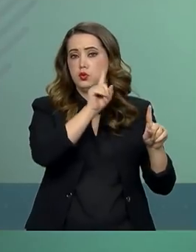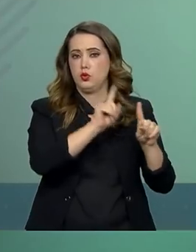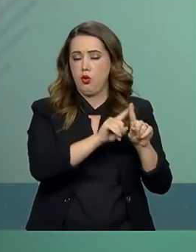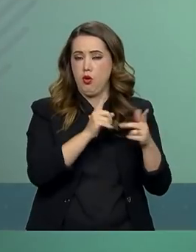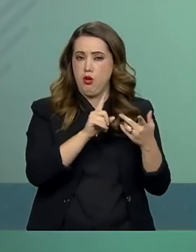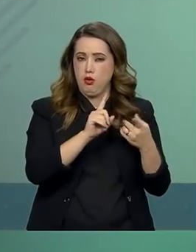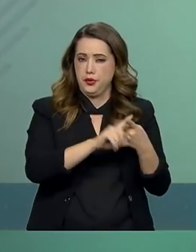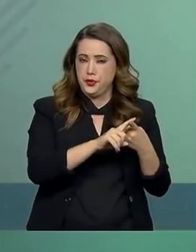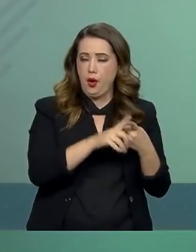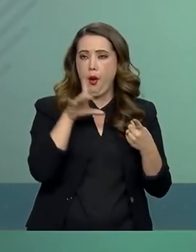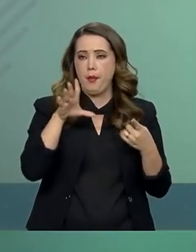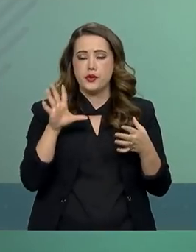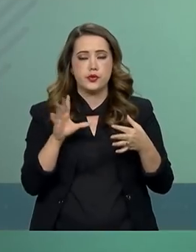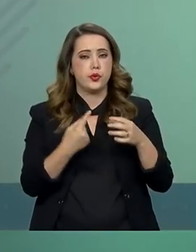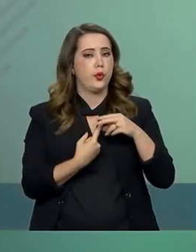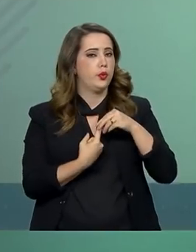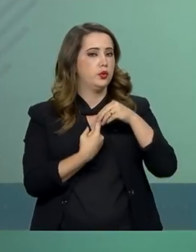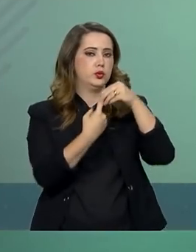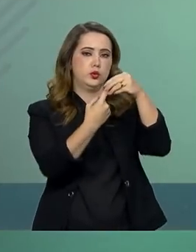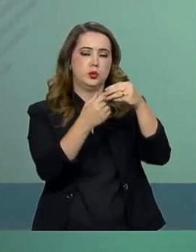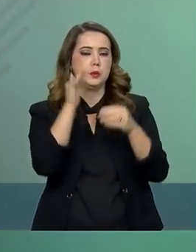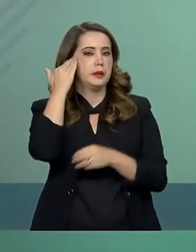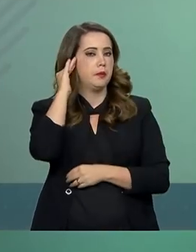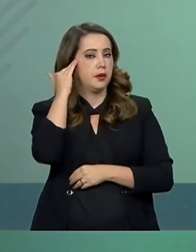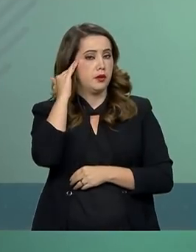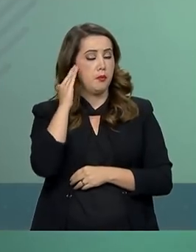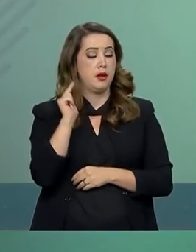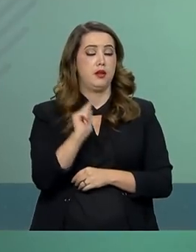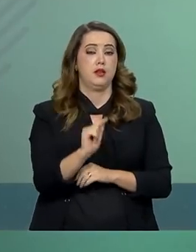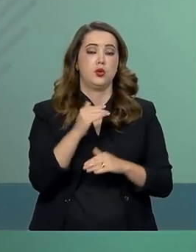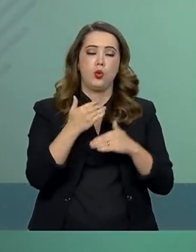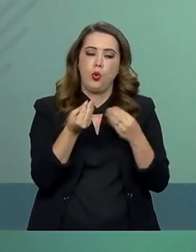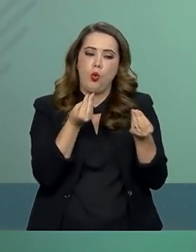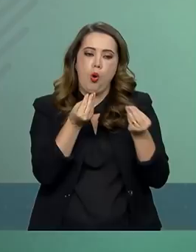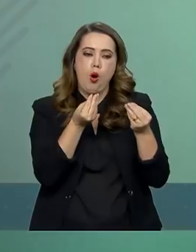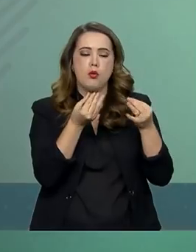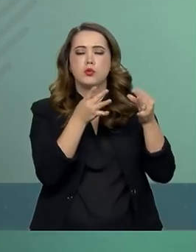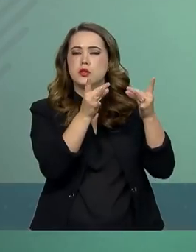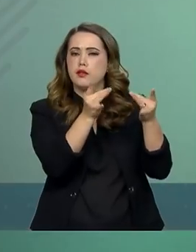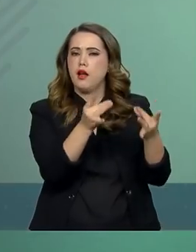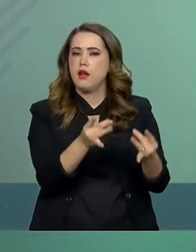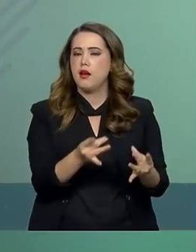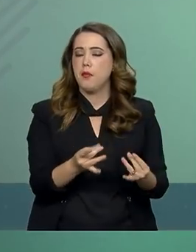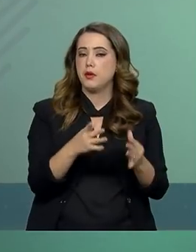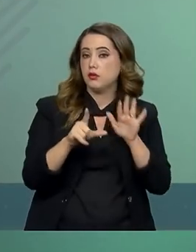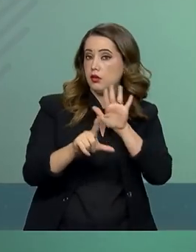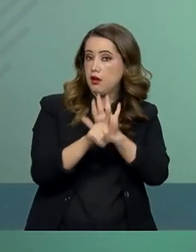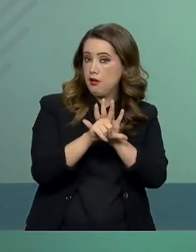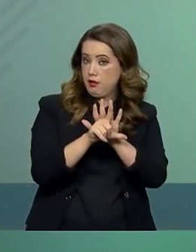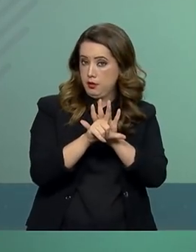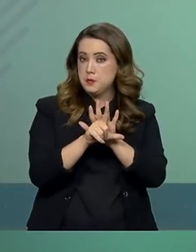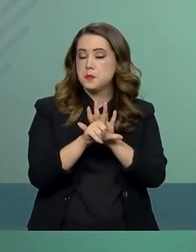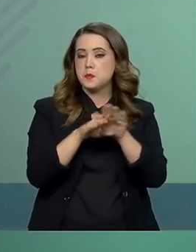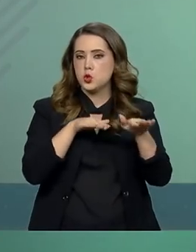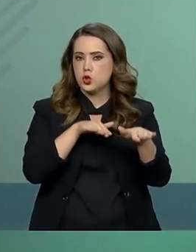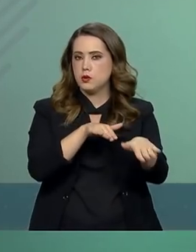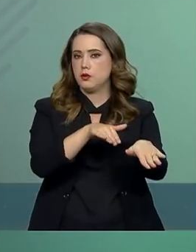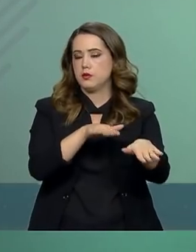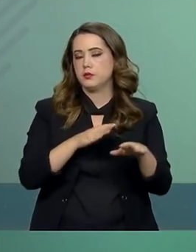de uniformizar a interpretação e os procedimentos quanto à legislação de trânsito.